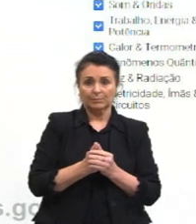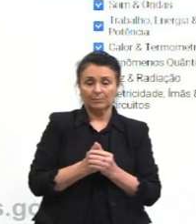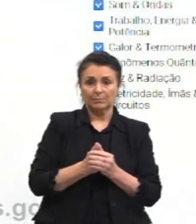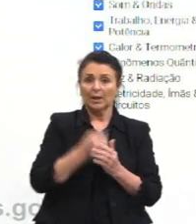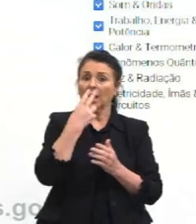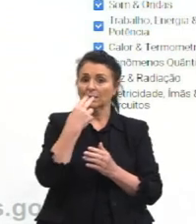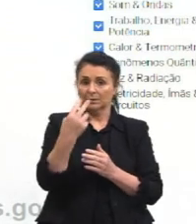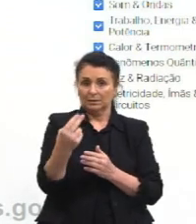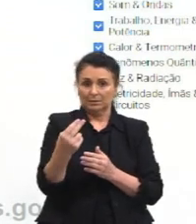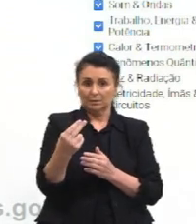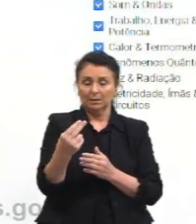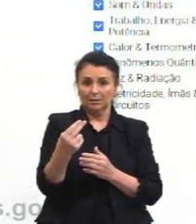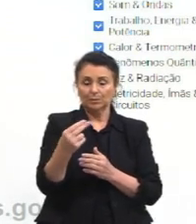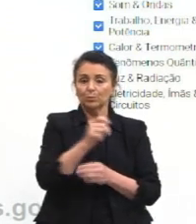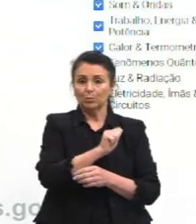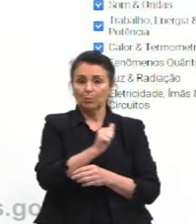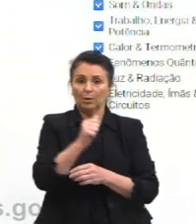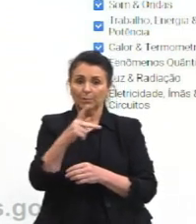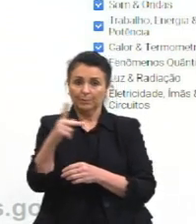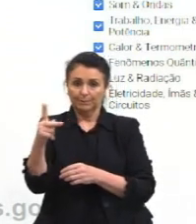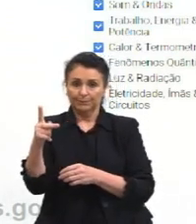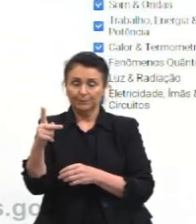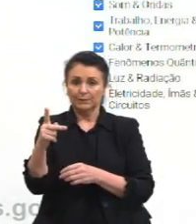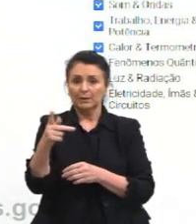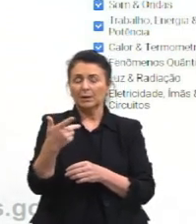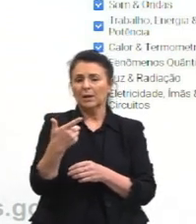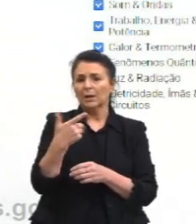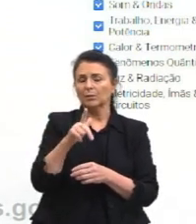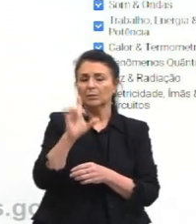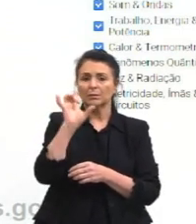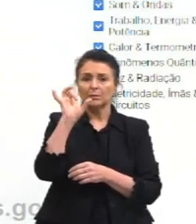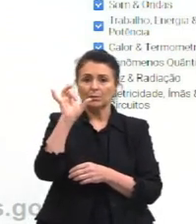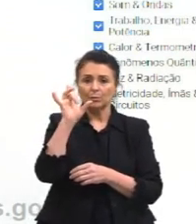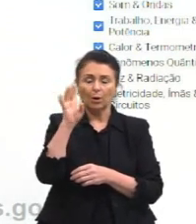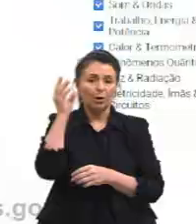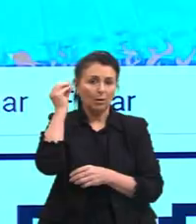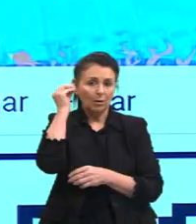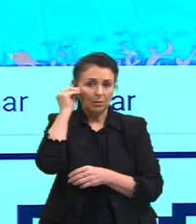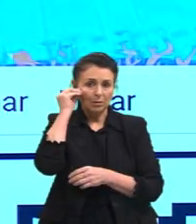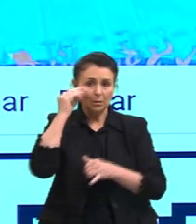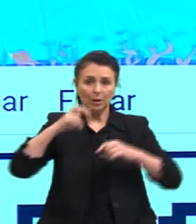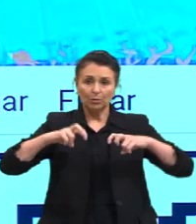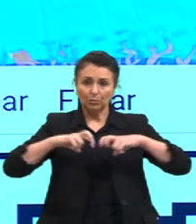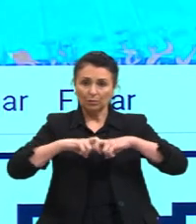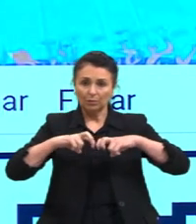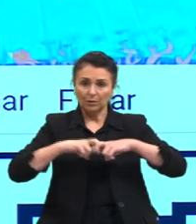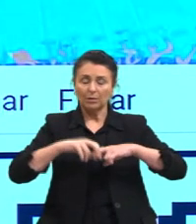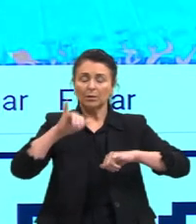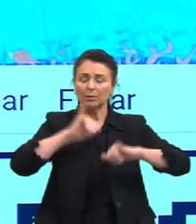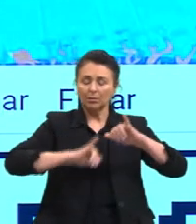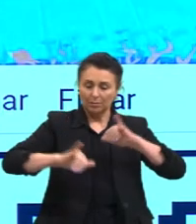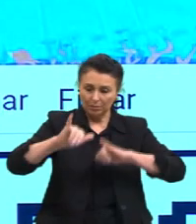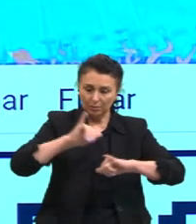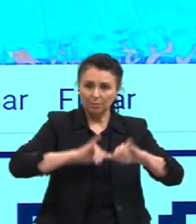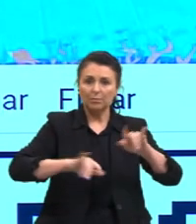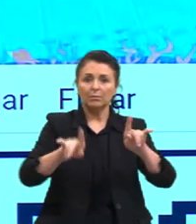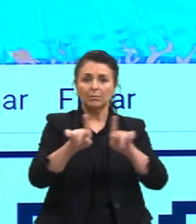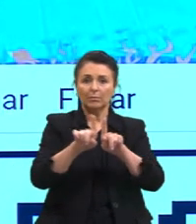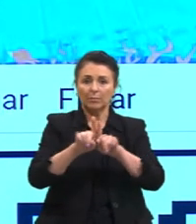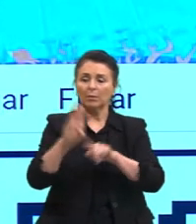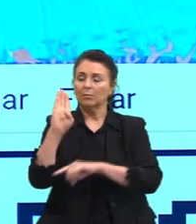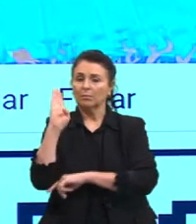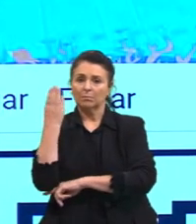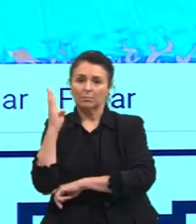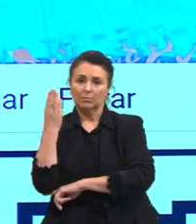Simulations, esse aplicativo, ele não tem só simulações de física, tá? Ele tem de química também, tem alguma coisa de